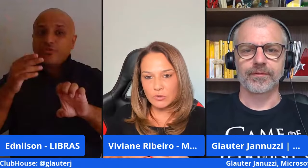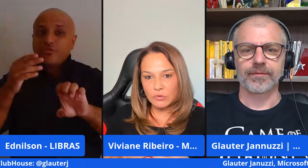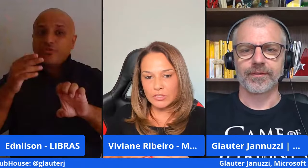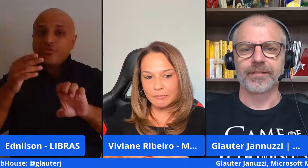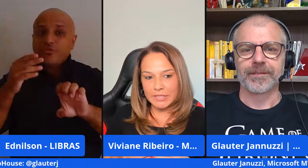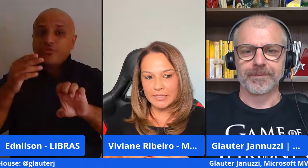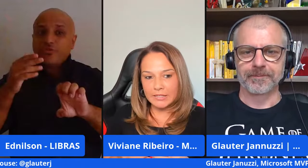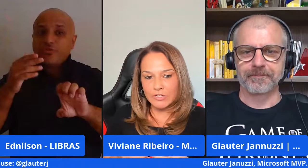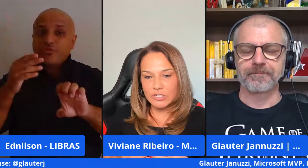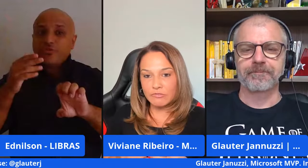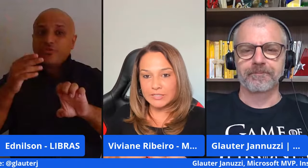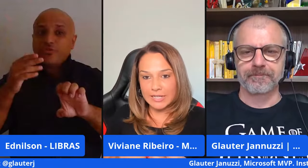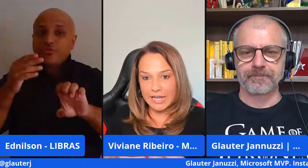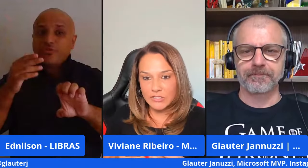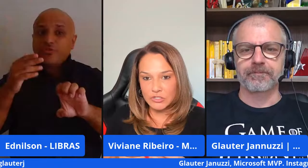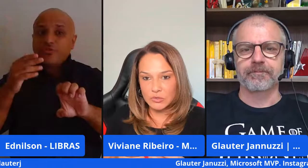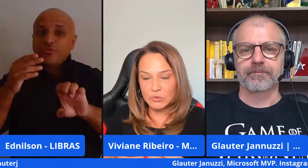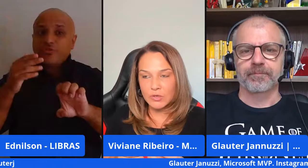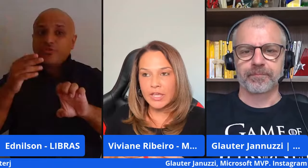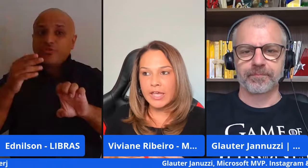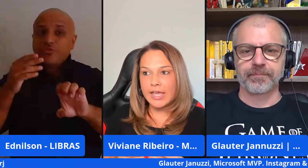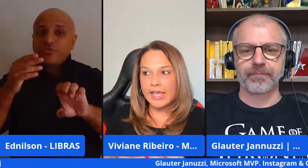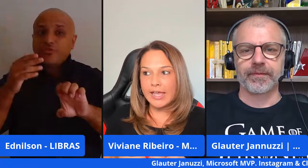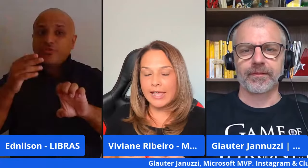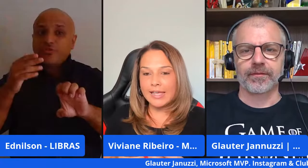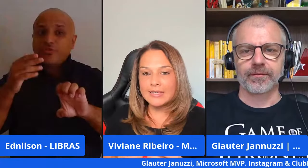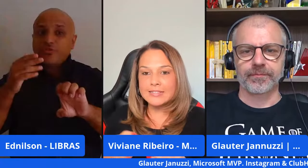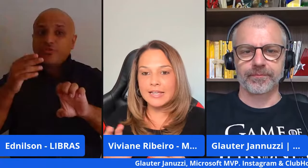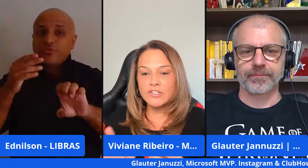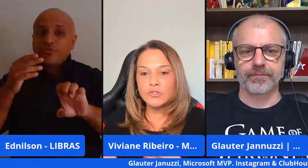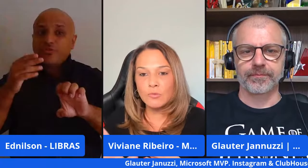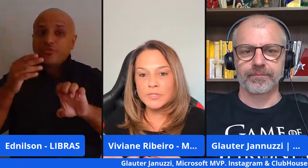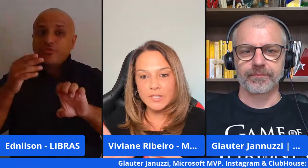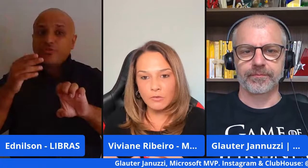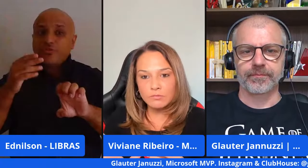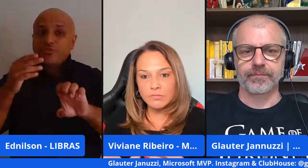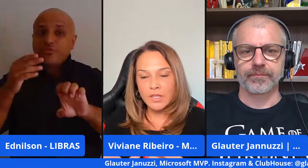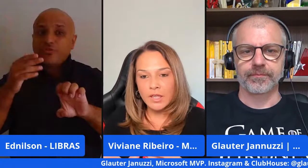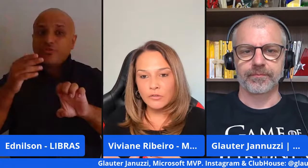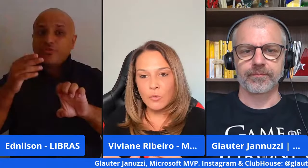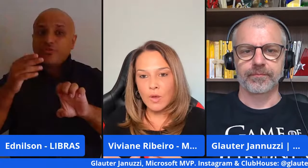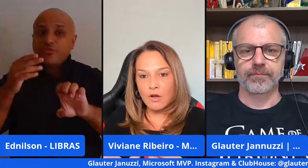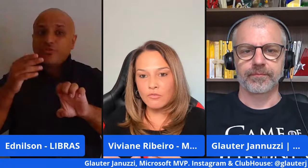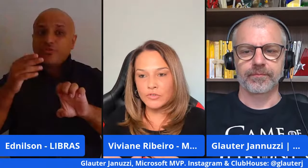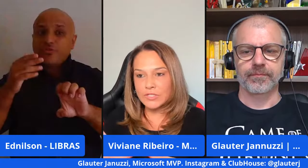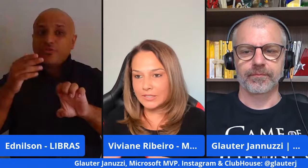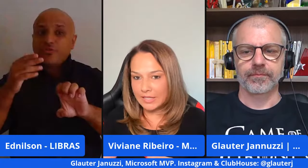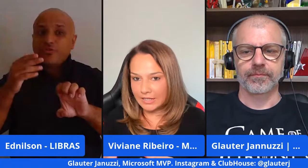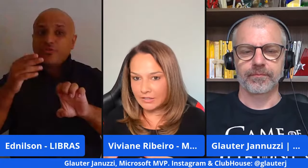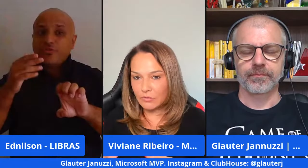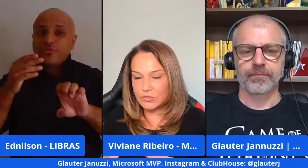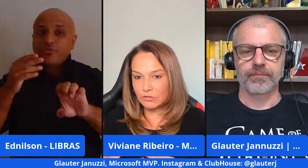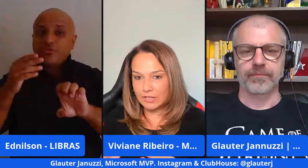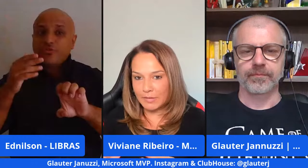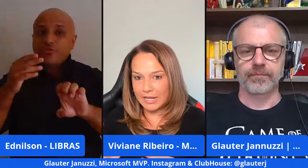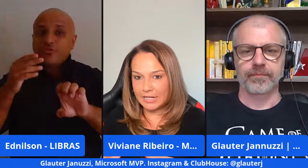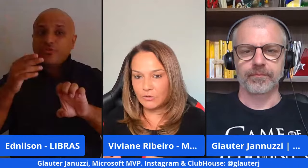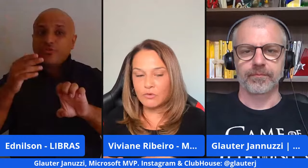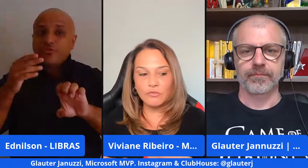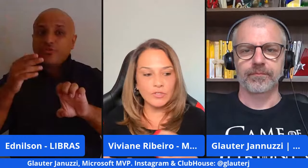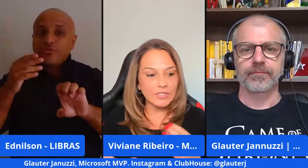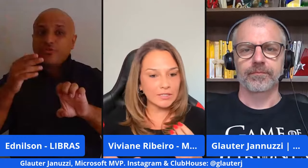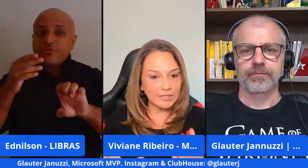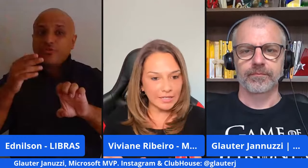você posicionou também que eu achei fantástico é essa discussão no qual você tem o seu